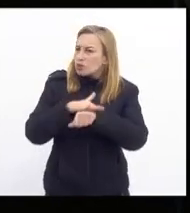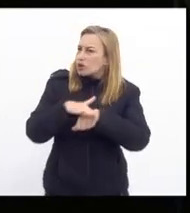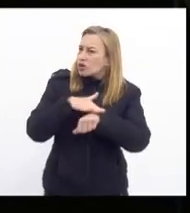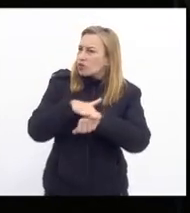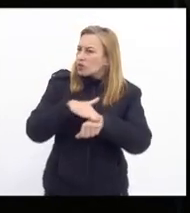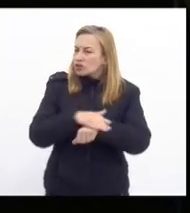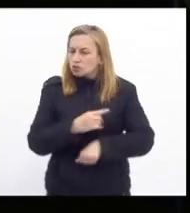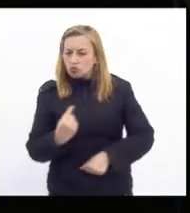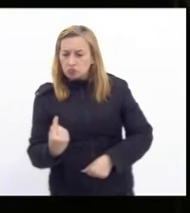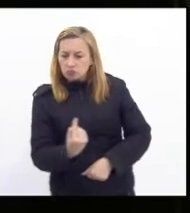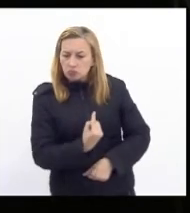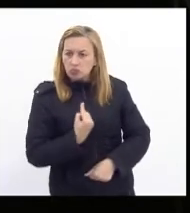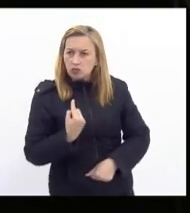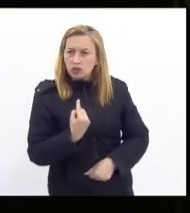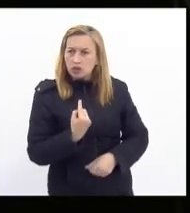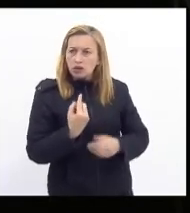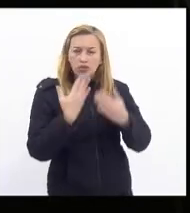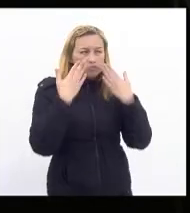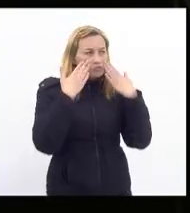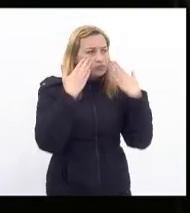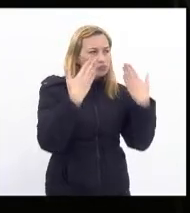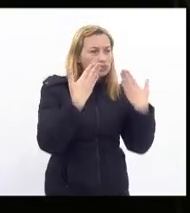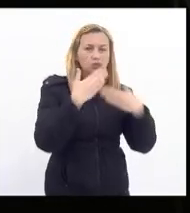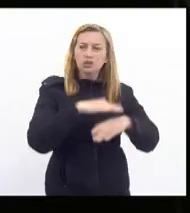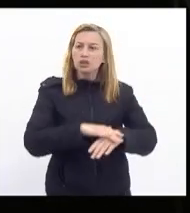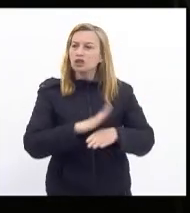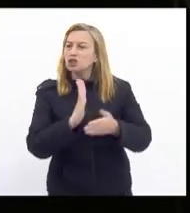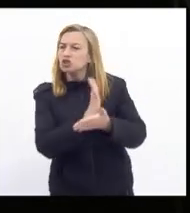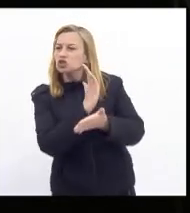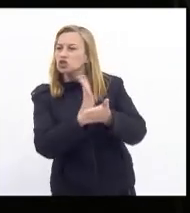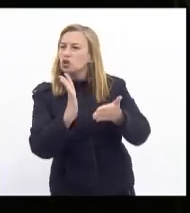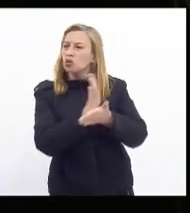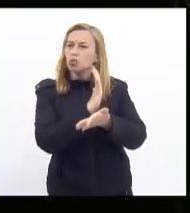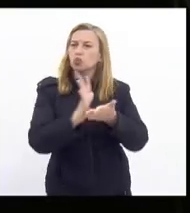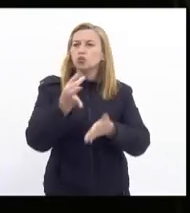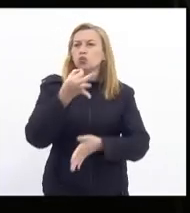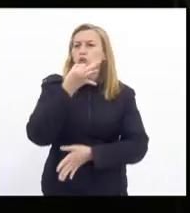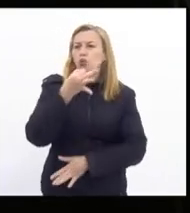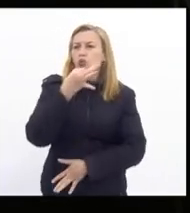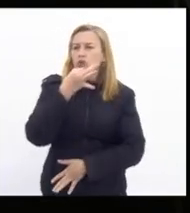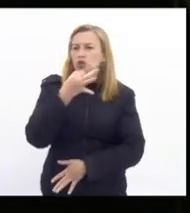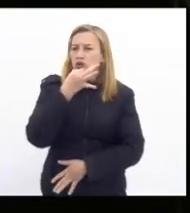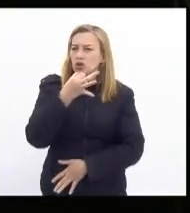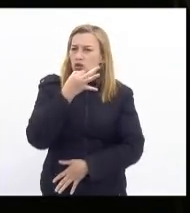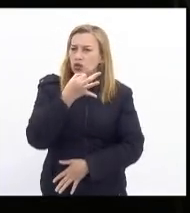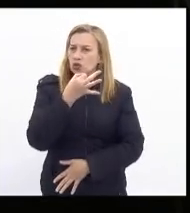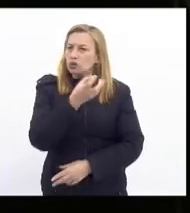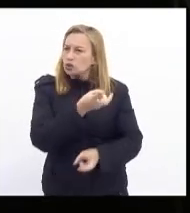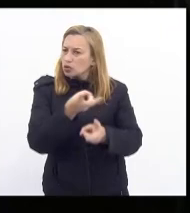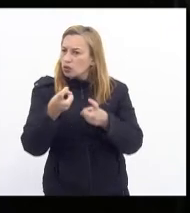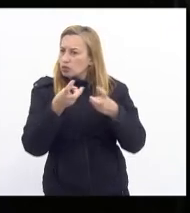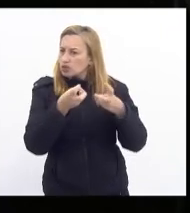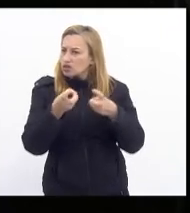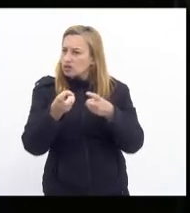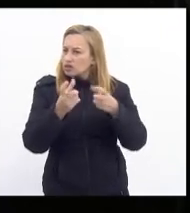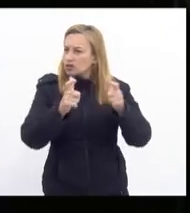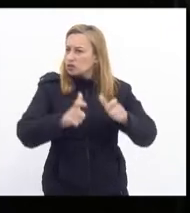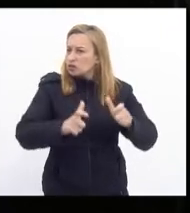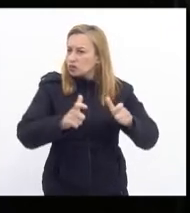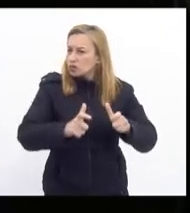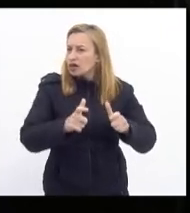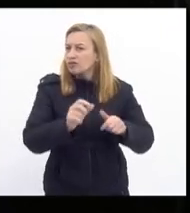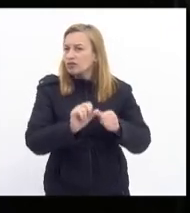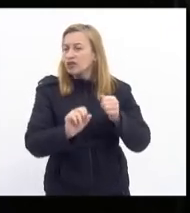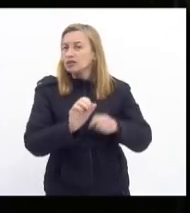gente a apresentação de algumas sugestões que esse observatório tem a